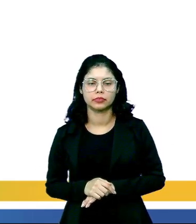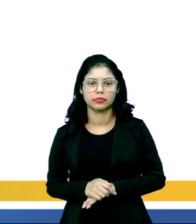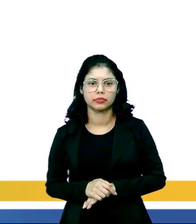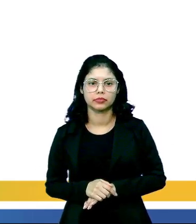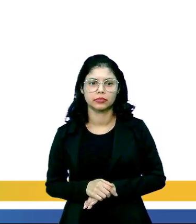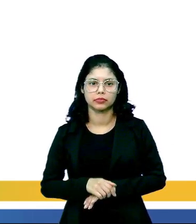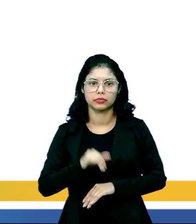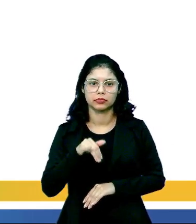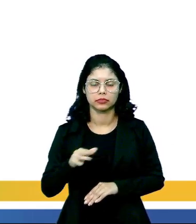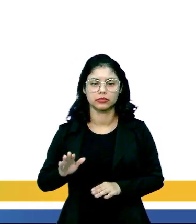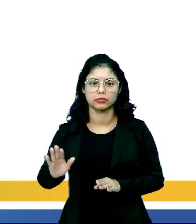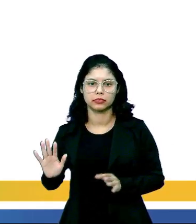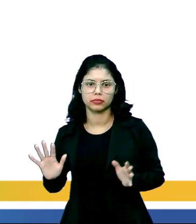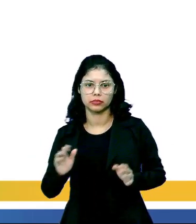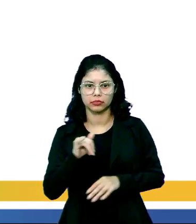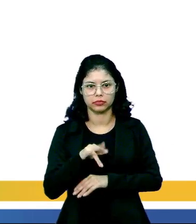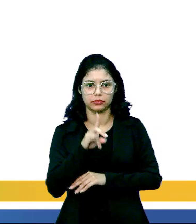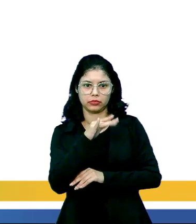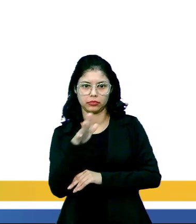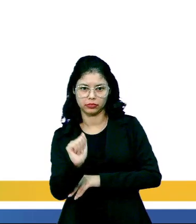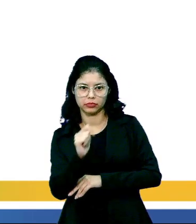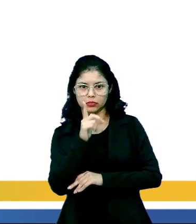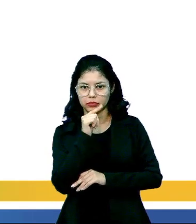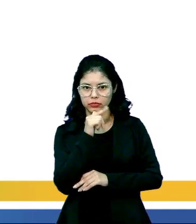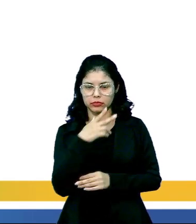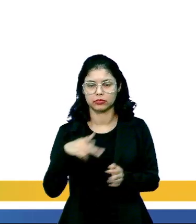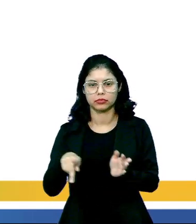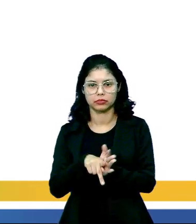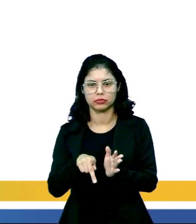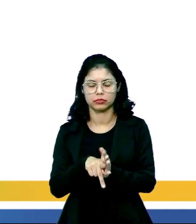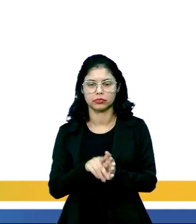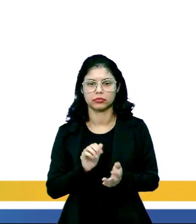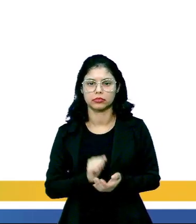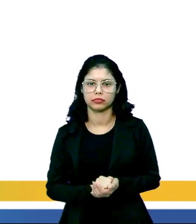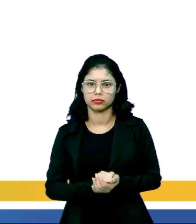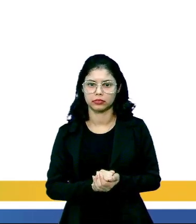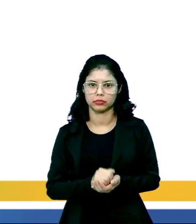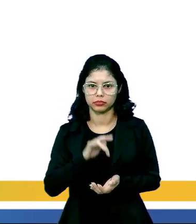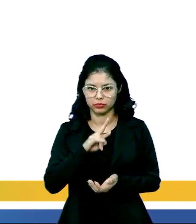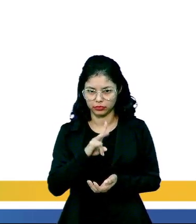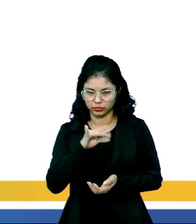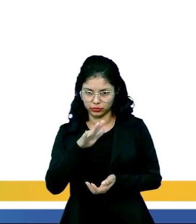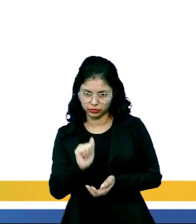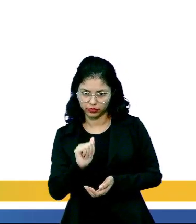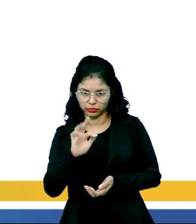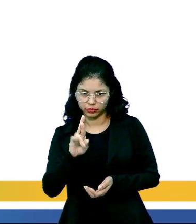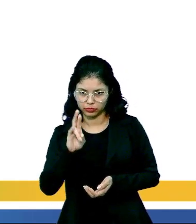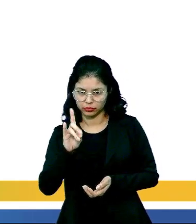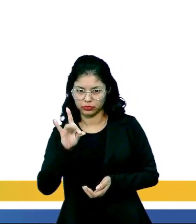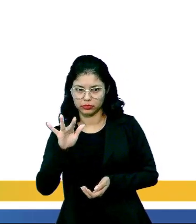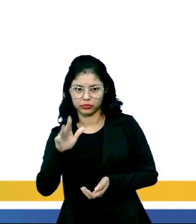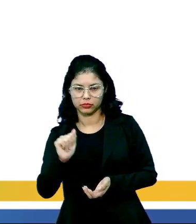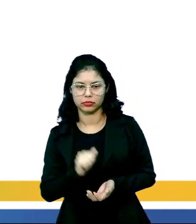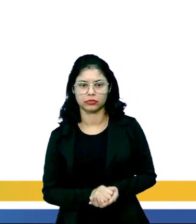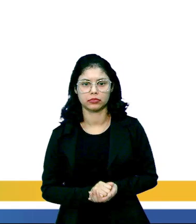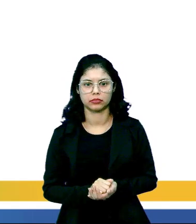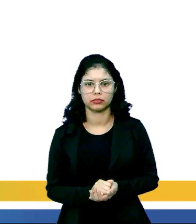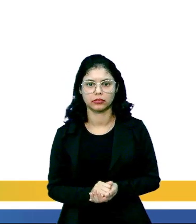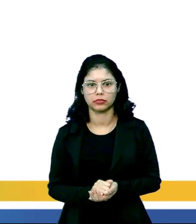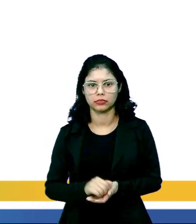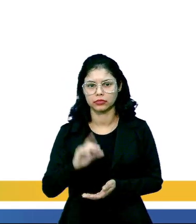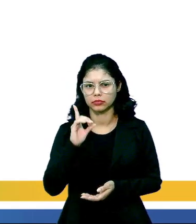Alternativa C, a impulsão da água pelo meristema radicular. Alternativa D,